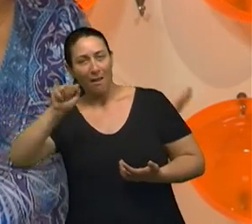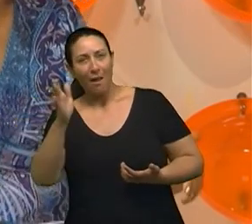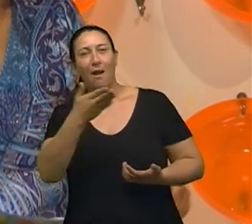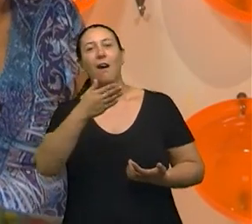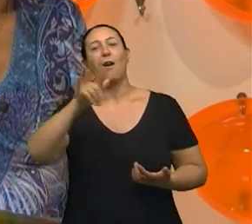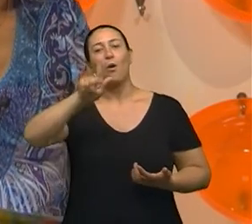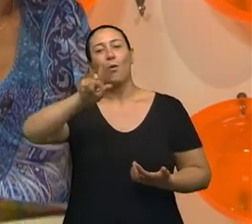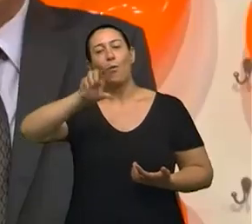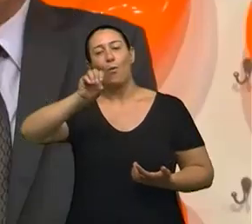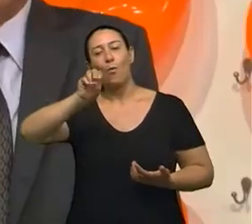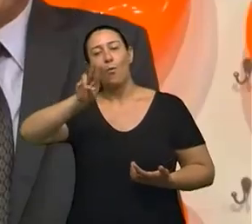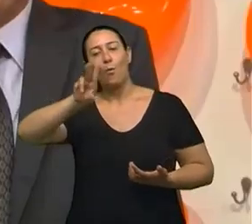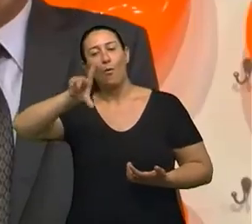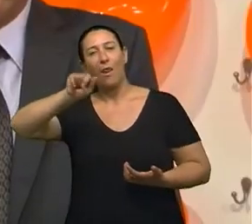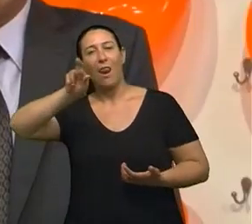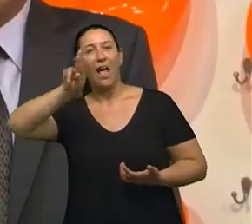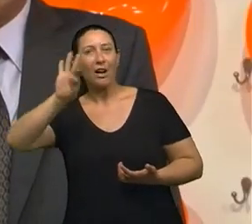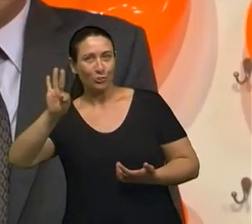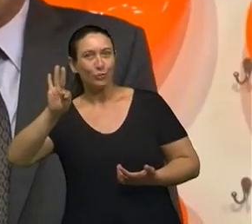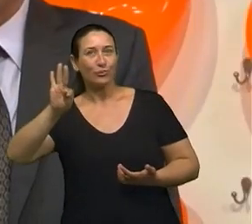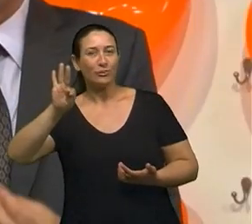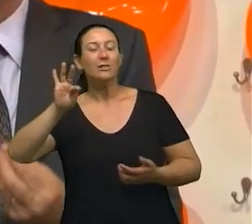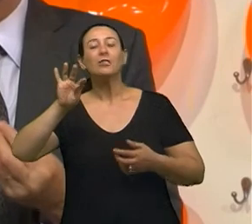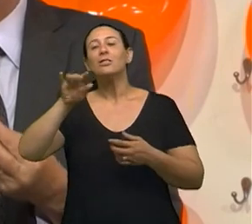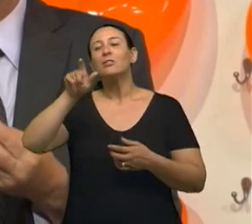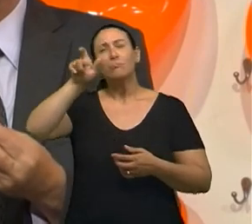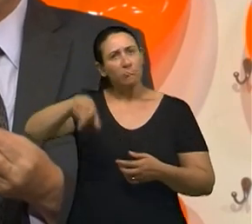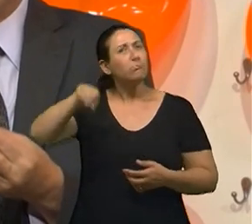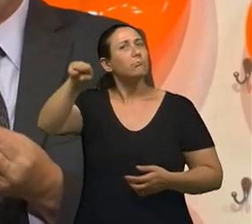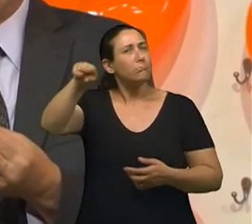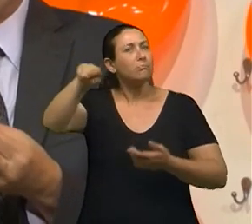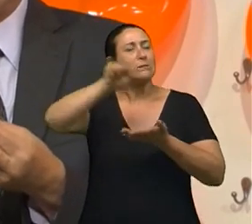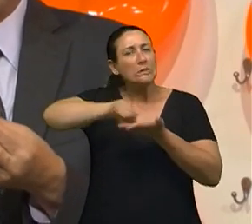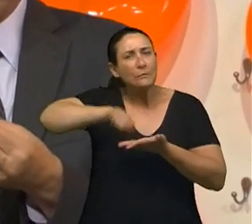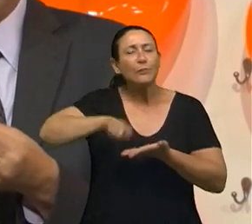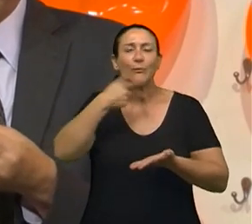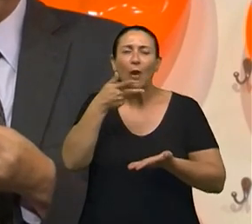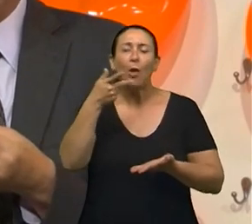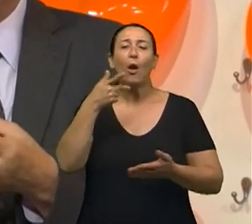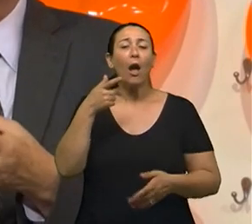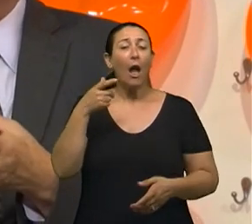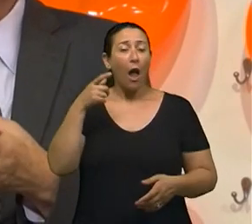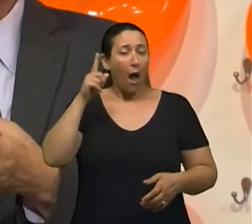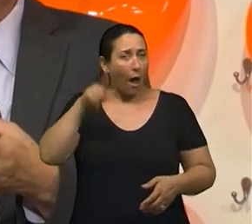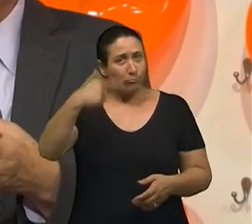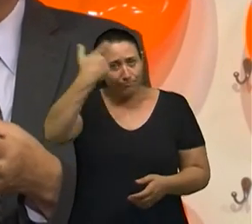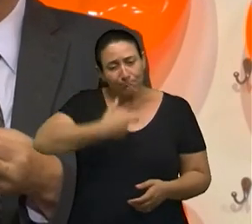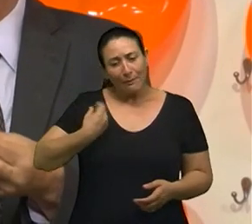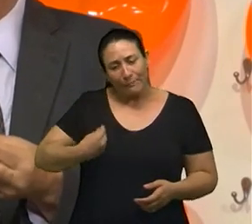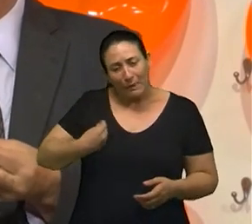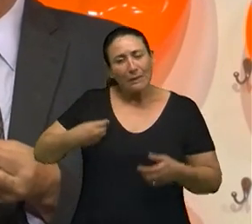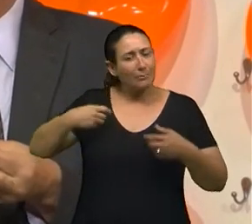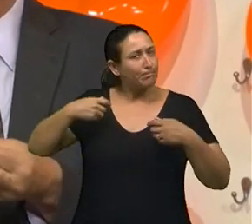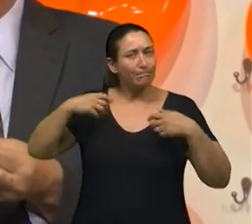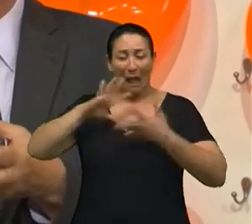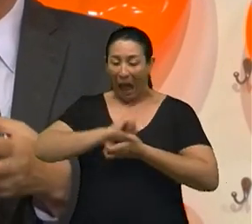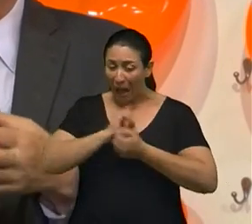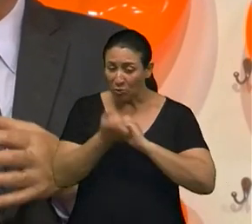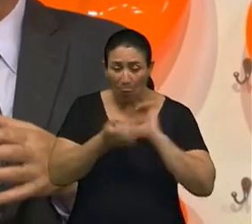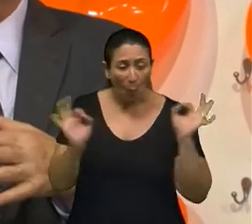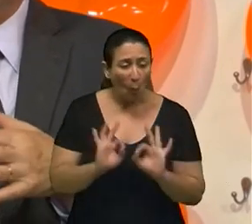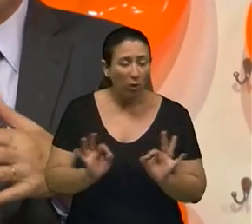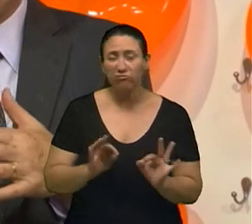não basta. Não basta. Então, acho que quando a pessoa está numa idade mais avançada, que ela já